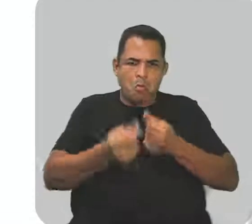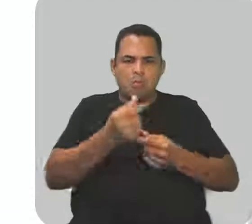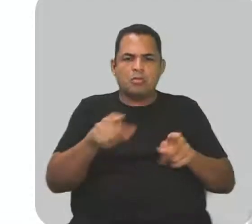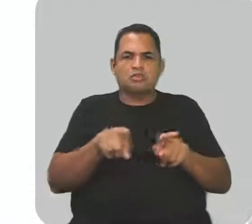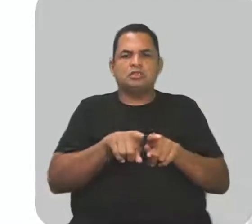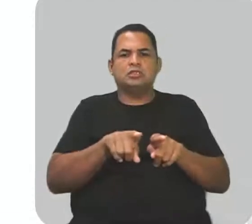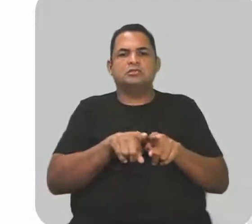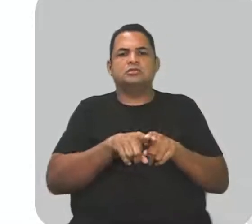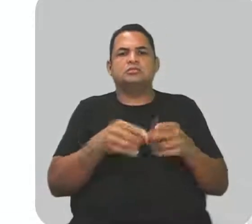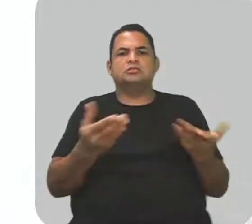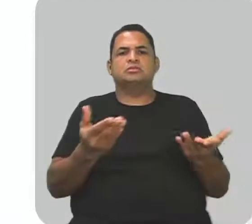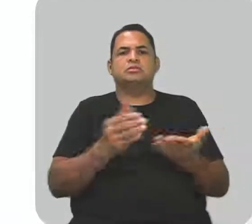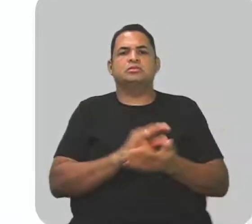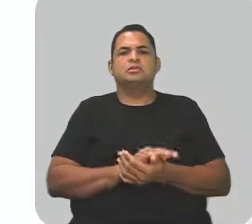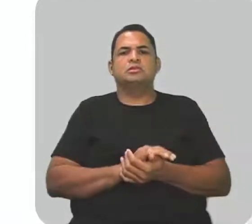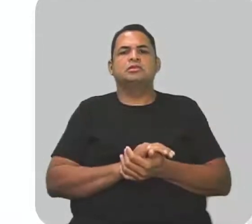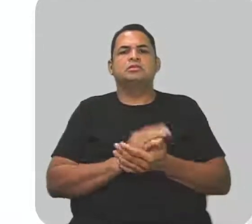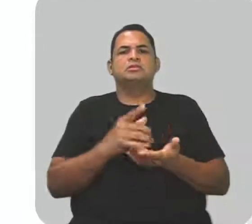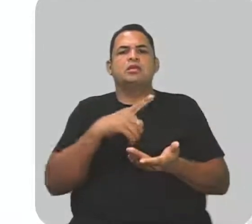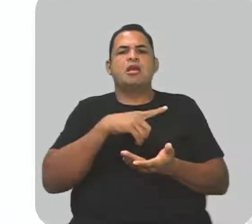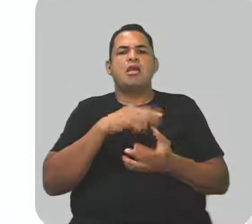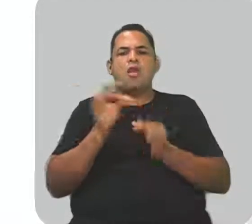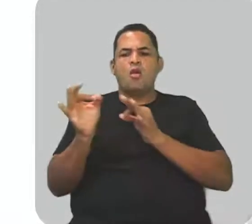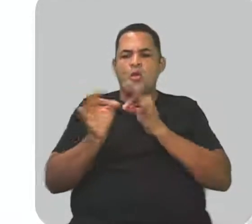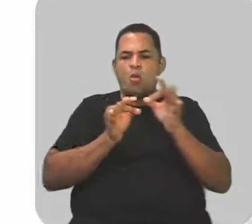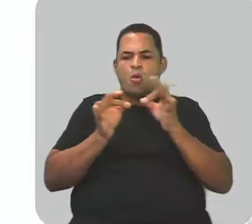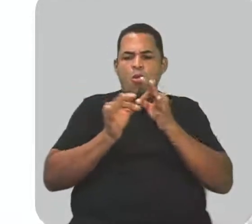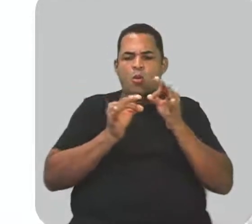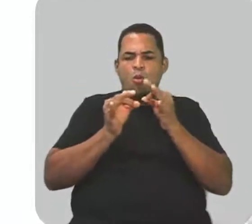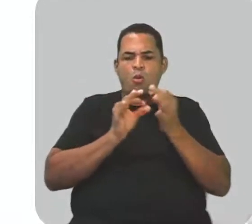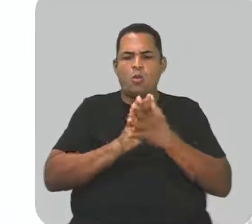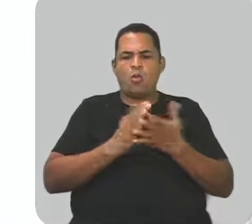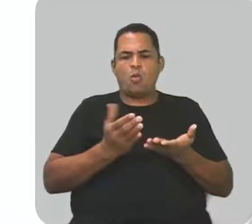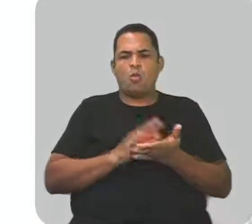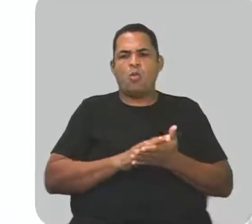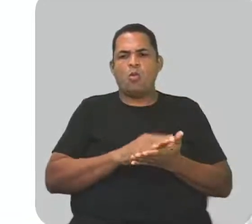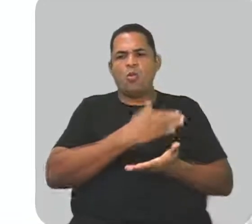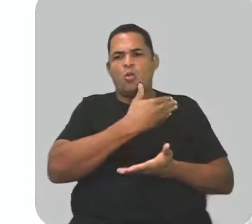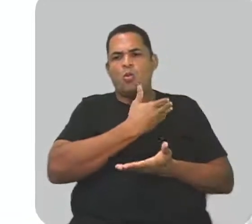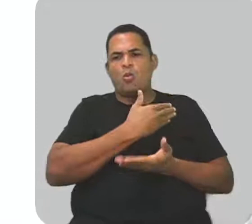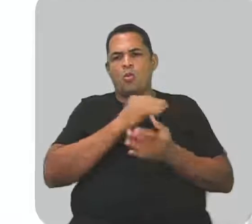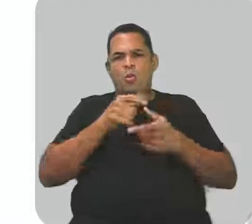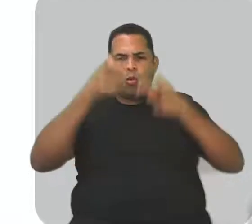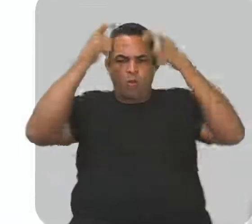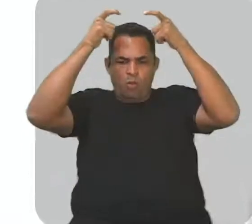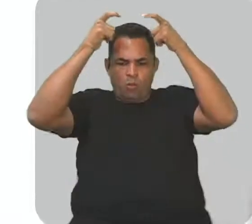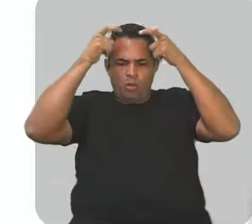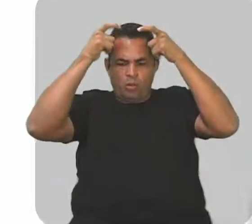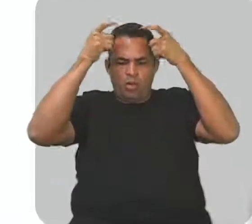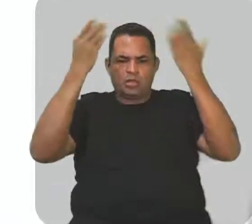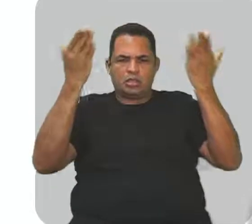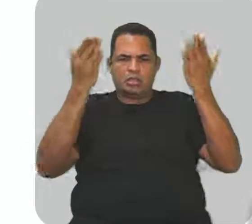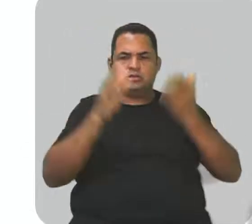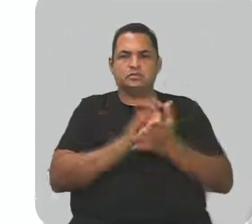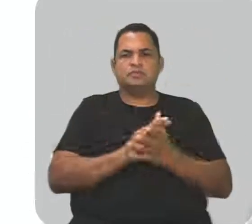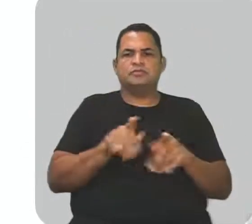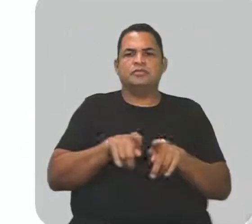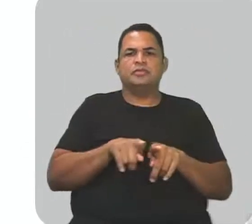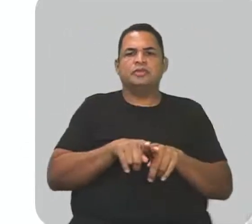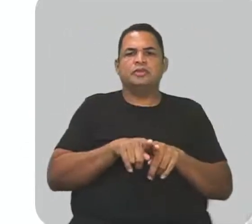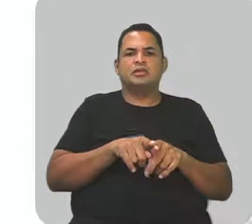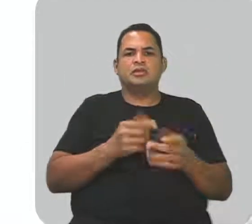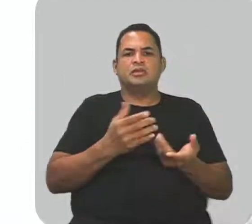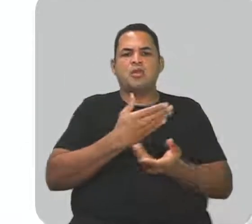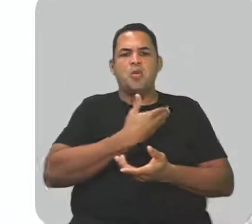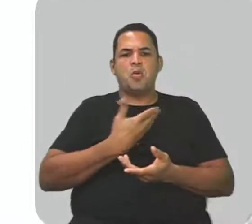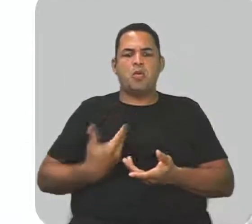renascimento comercial. Também vamos ter a formação das monarquias nacionais. Professor, uma pincelada para